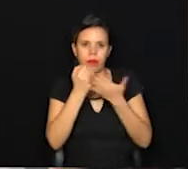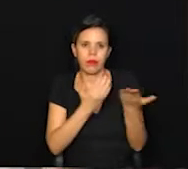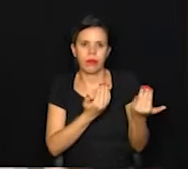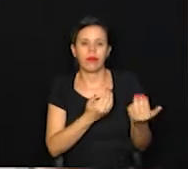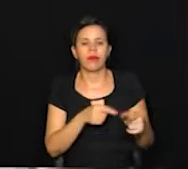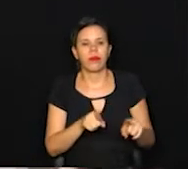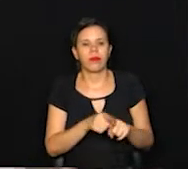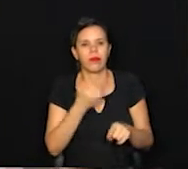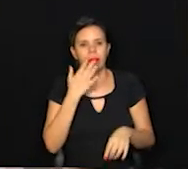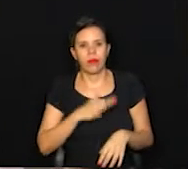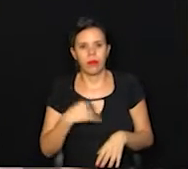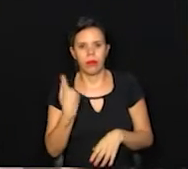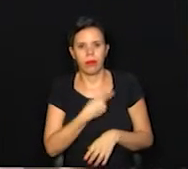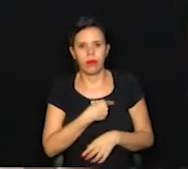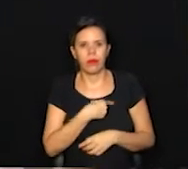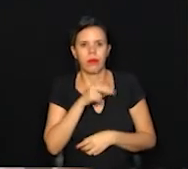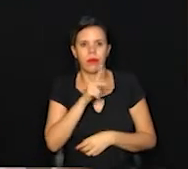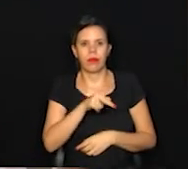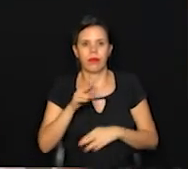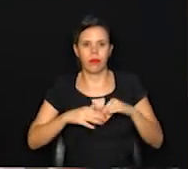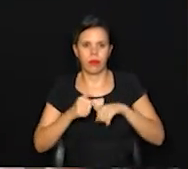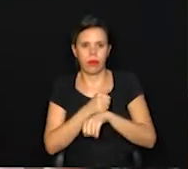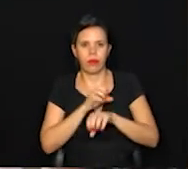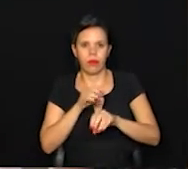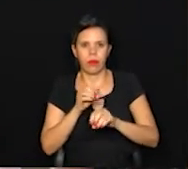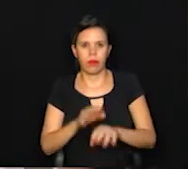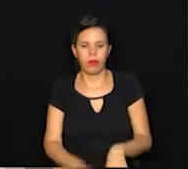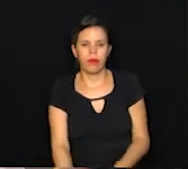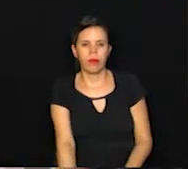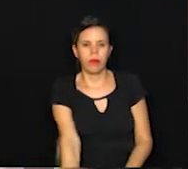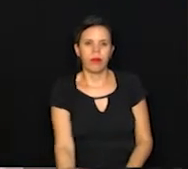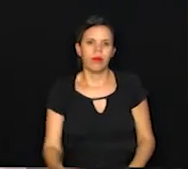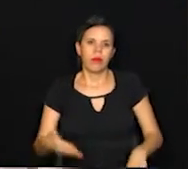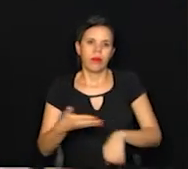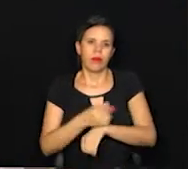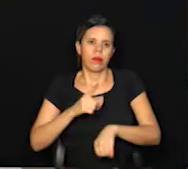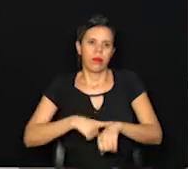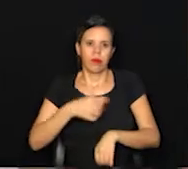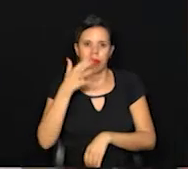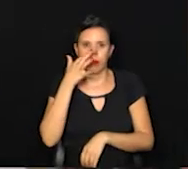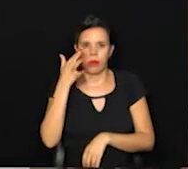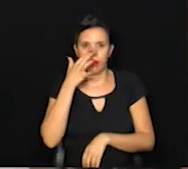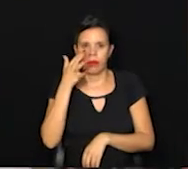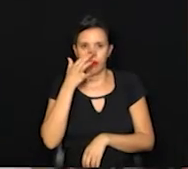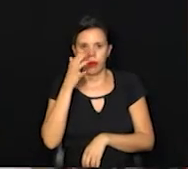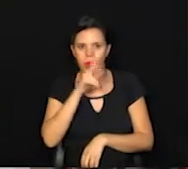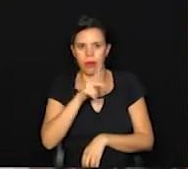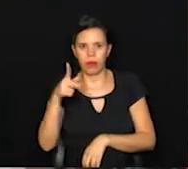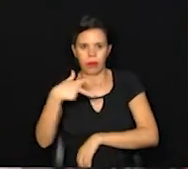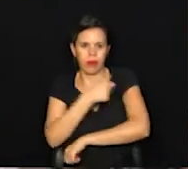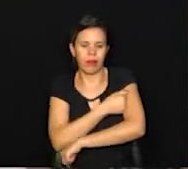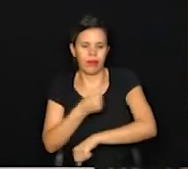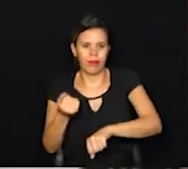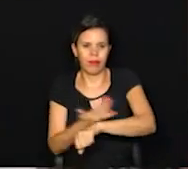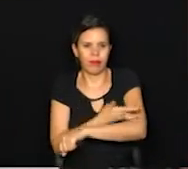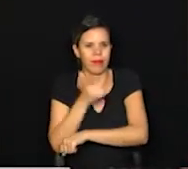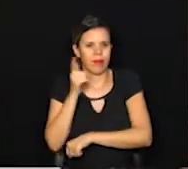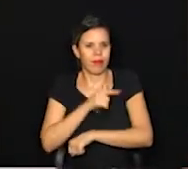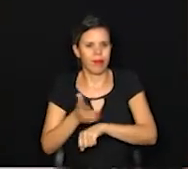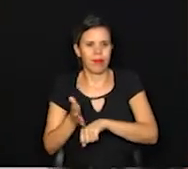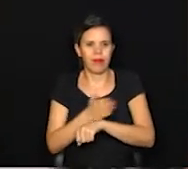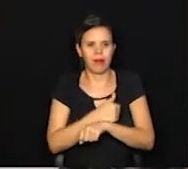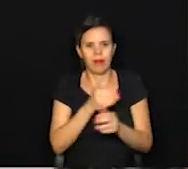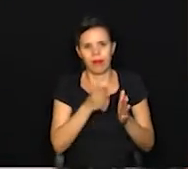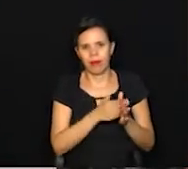jovens e das crianças, que são os nossos profissionais de educação. Então, participar desse momento é incrível ver os professores emocionados antes,